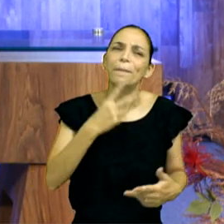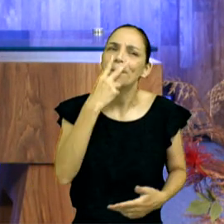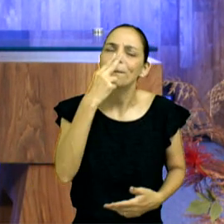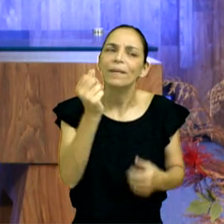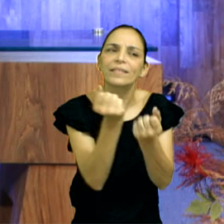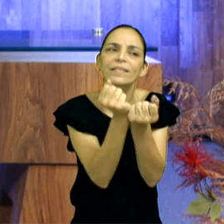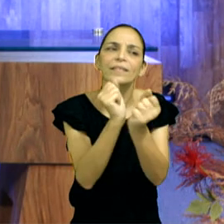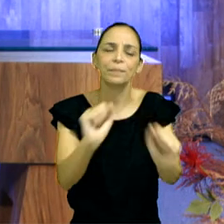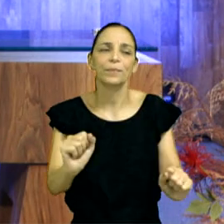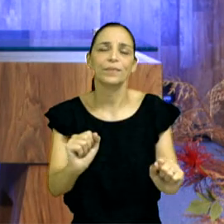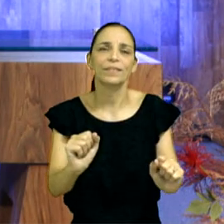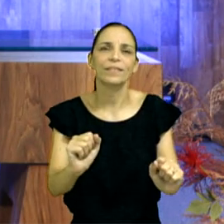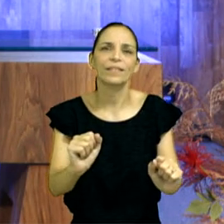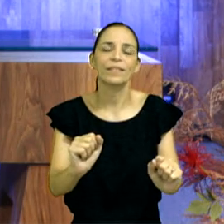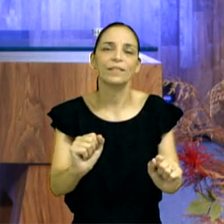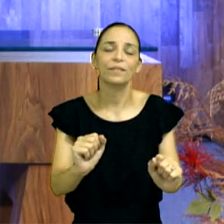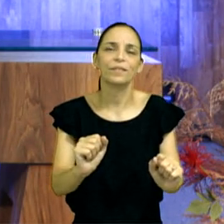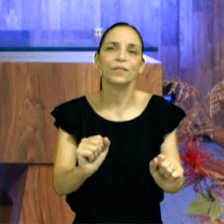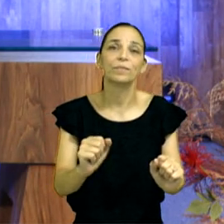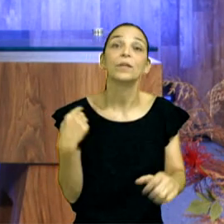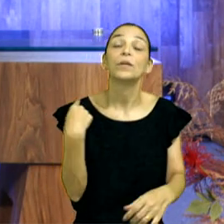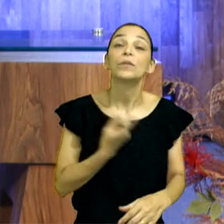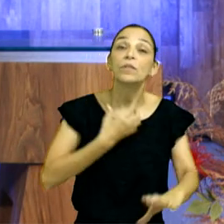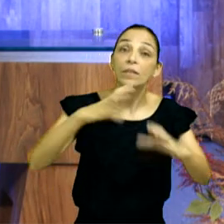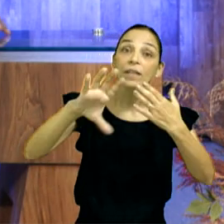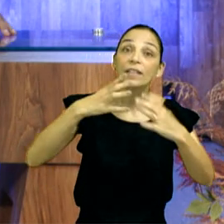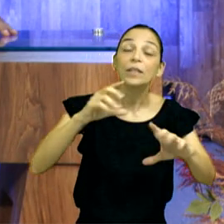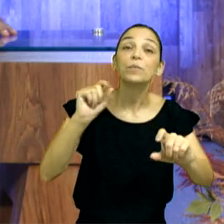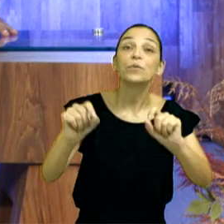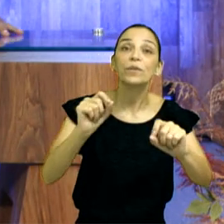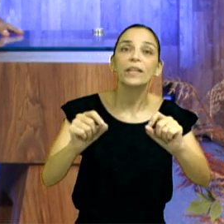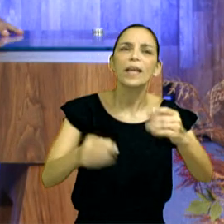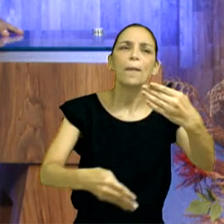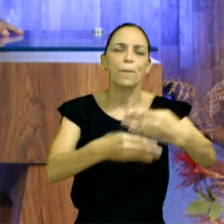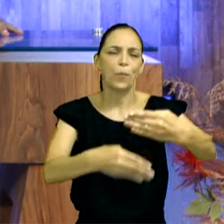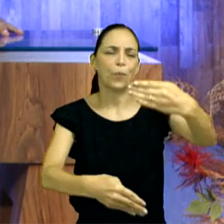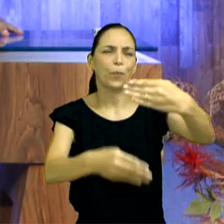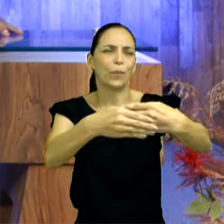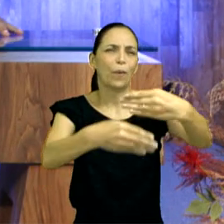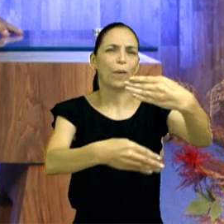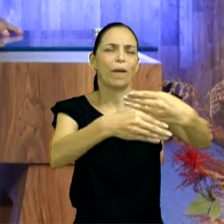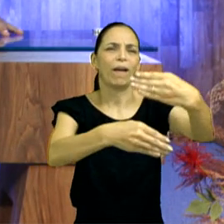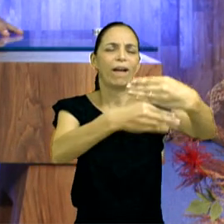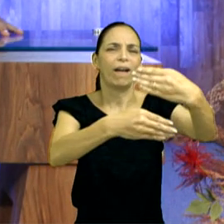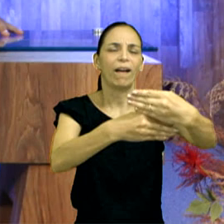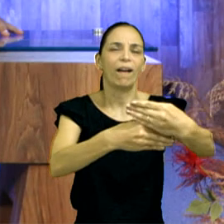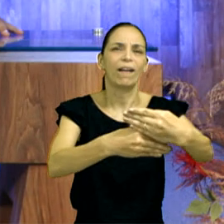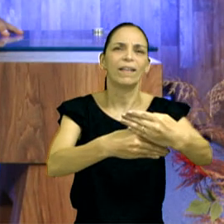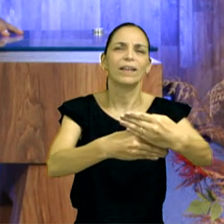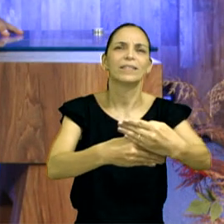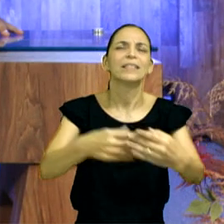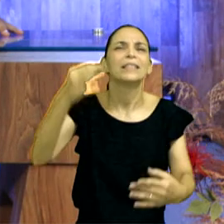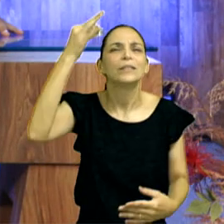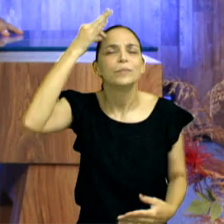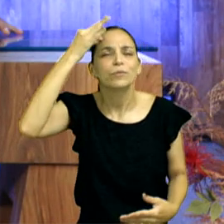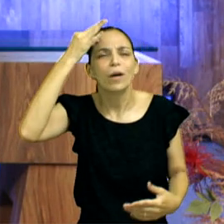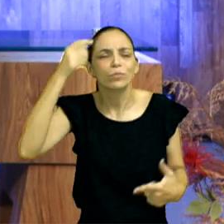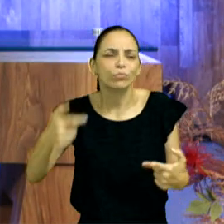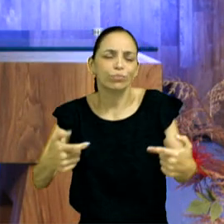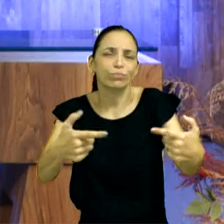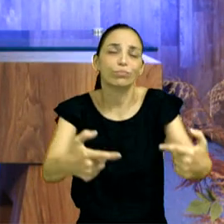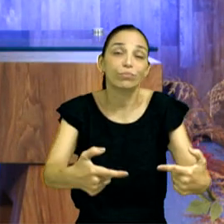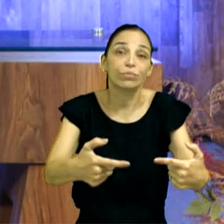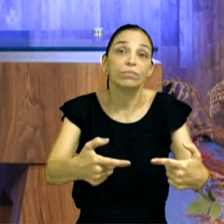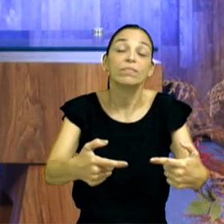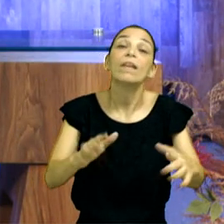você está diante de uma assim, falamos de muralhas aqui, falamos de batalhas, de luta espiritual. Eu lembrei de